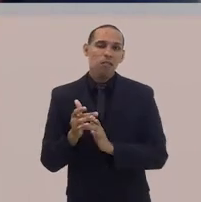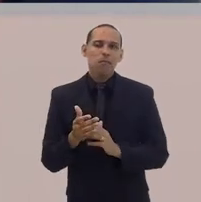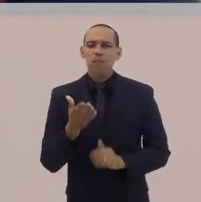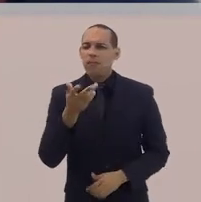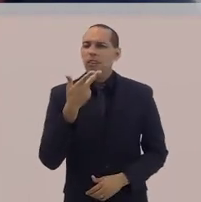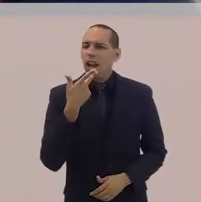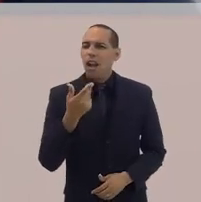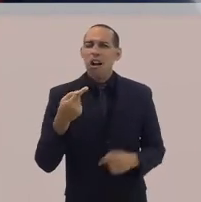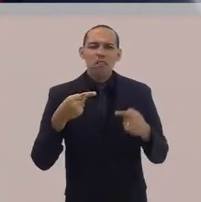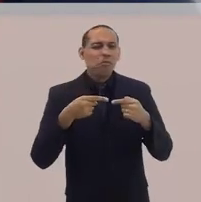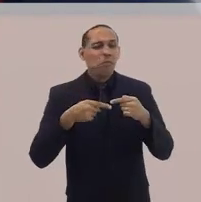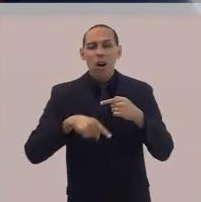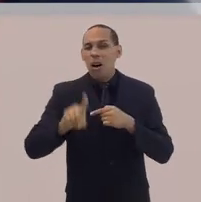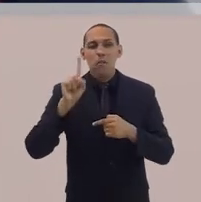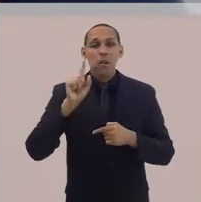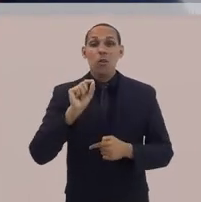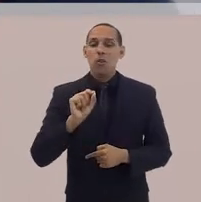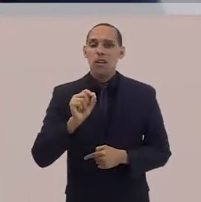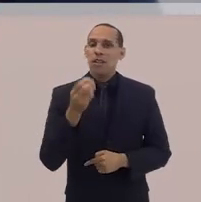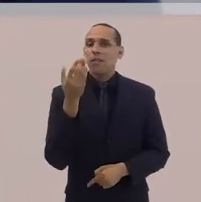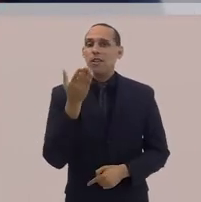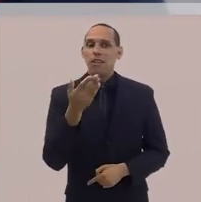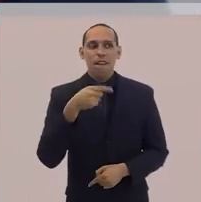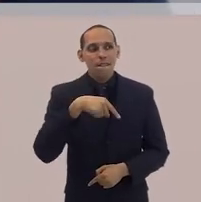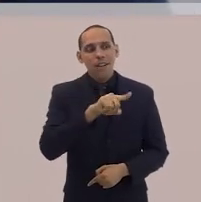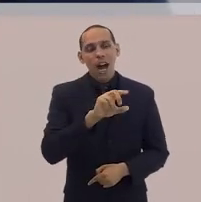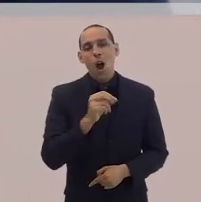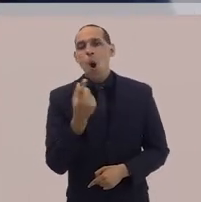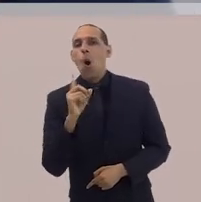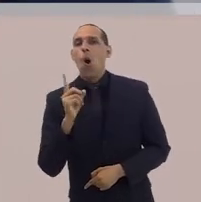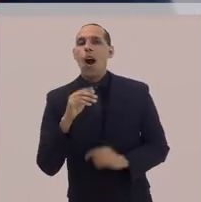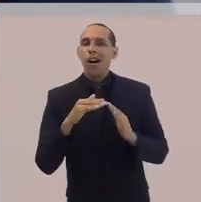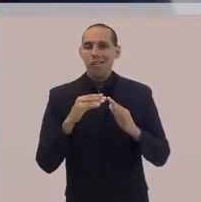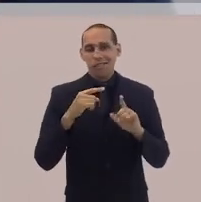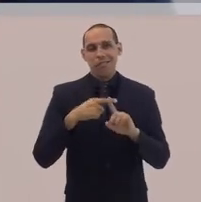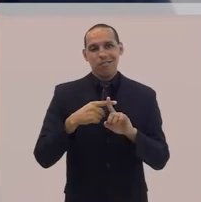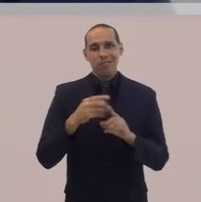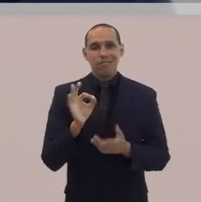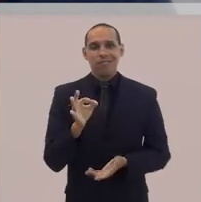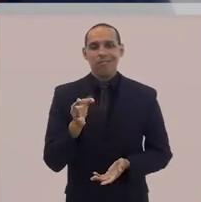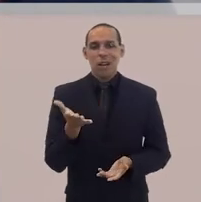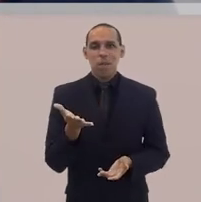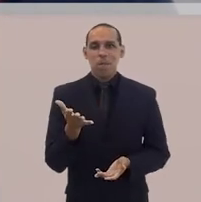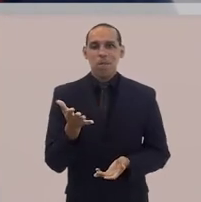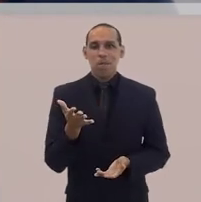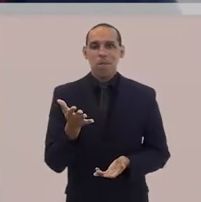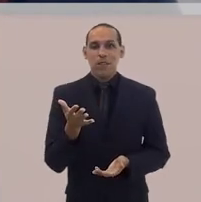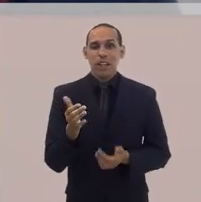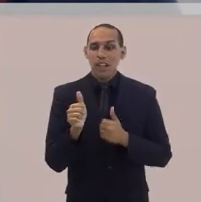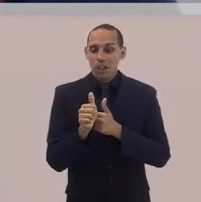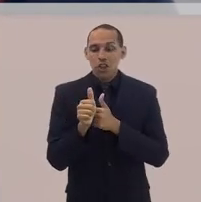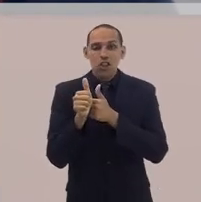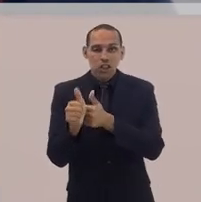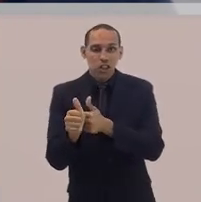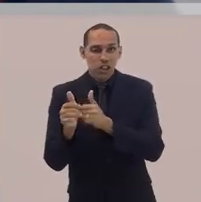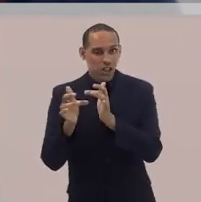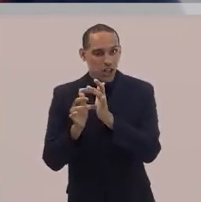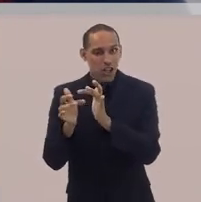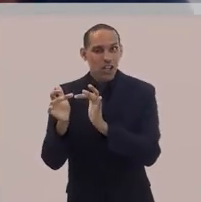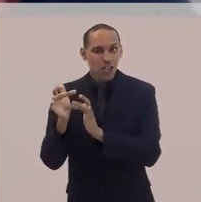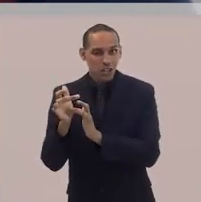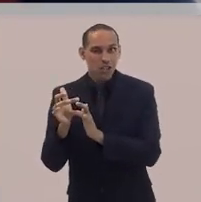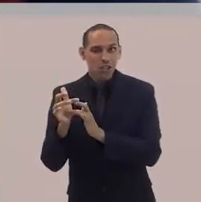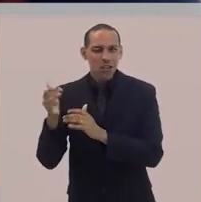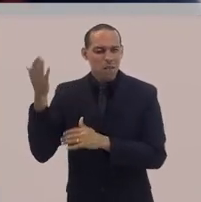O Senhor falou que não tem nada a ver com o fato de você ir ou não ir à igreja. Seguir o que